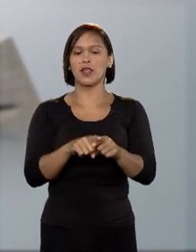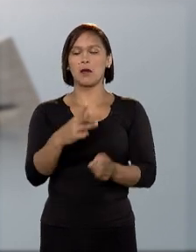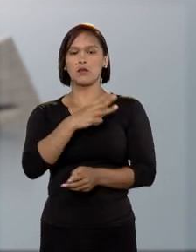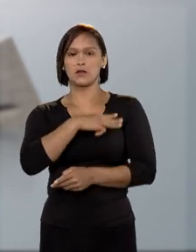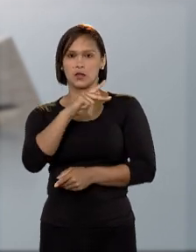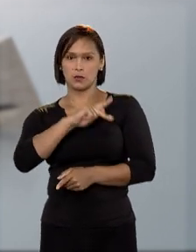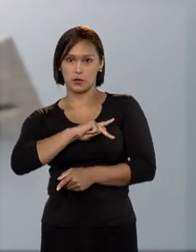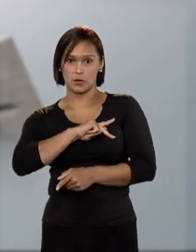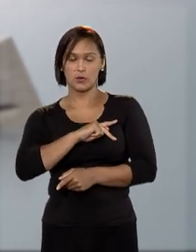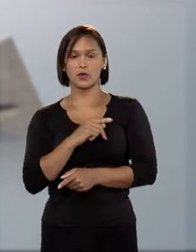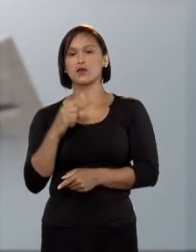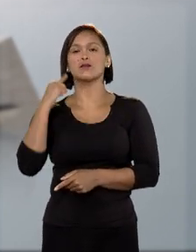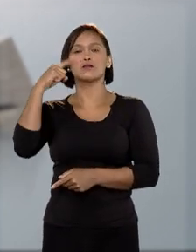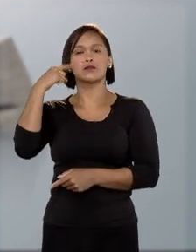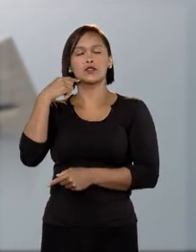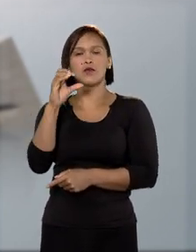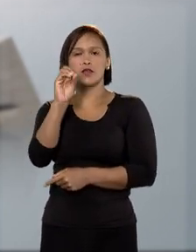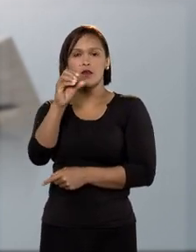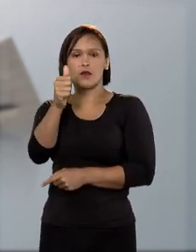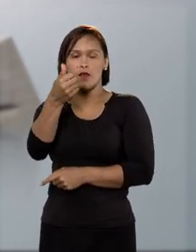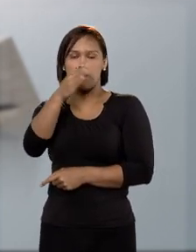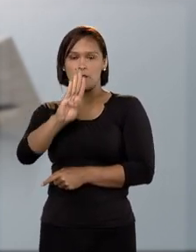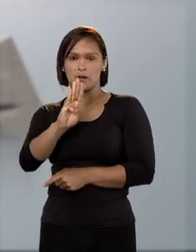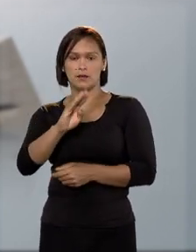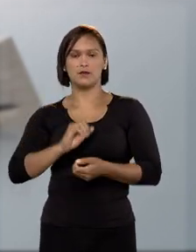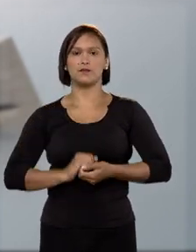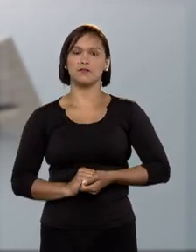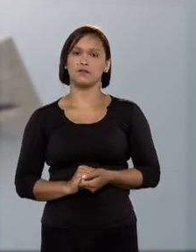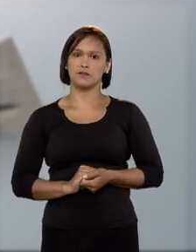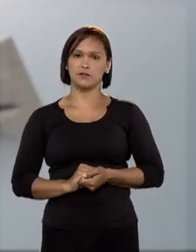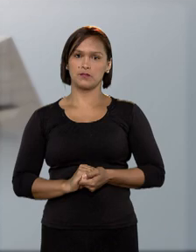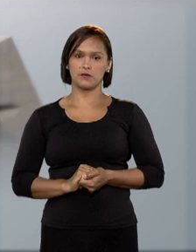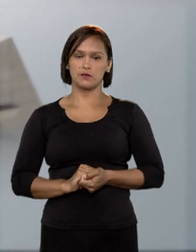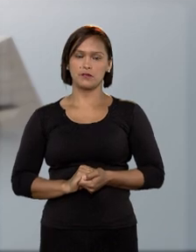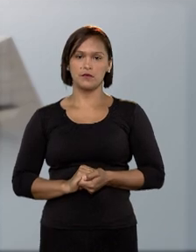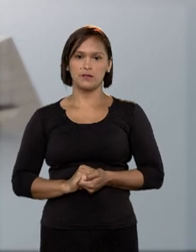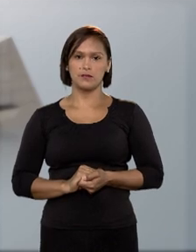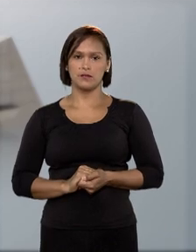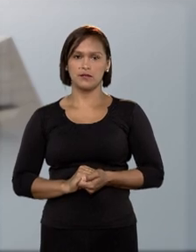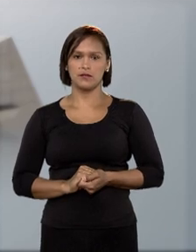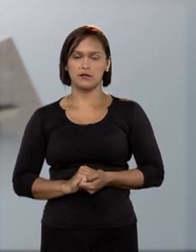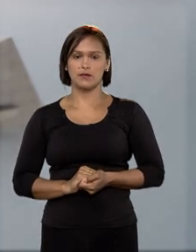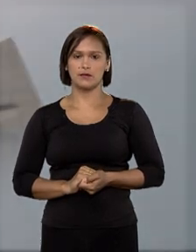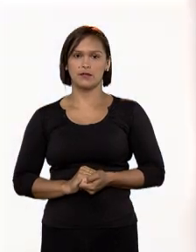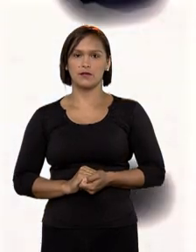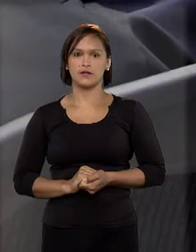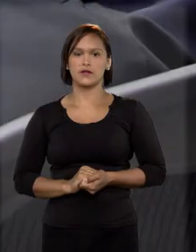dividida entre o Ministério Público e os advogados indicados pela Ordem dos Advogados do Brasil.